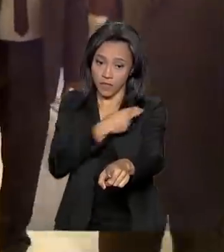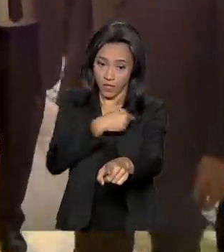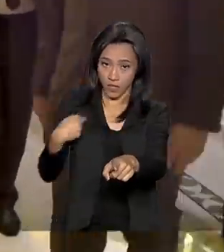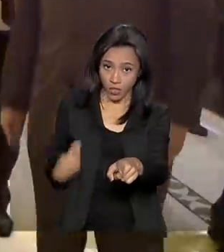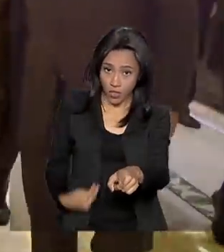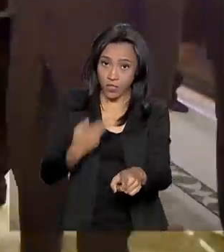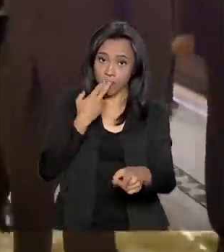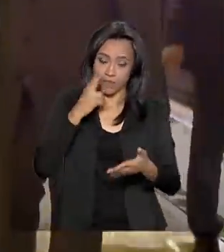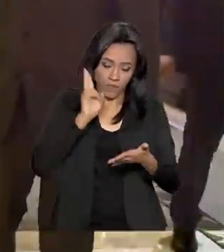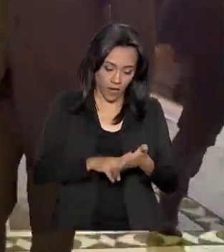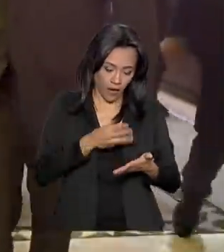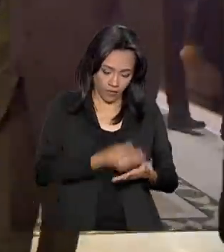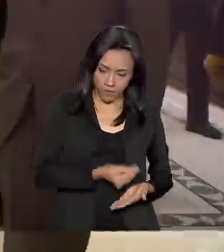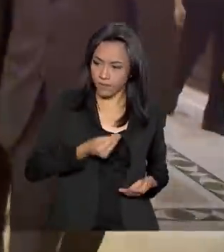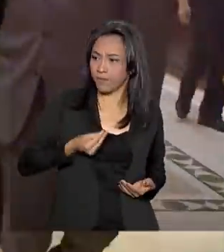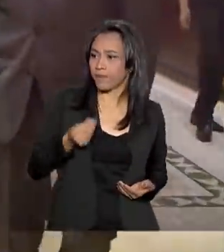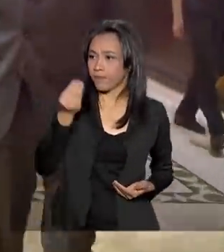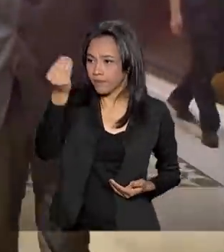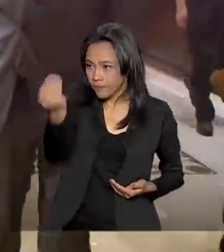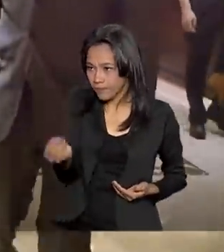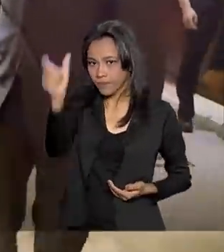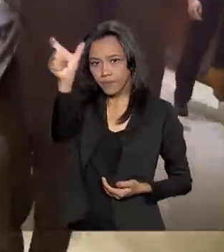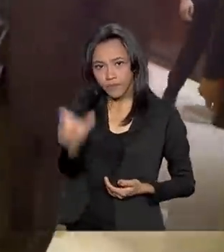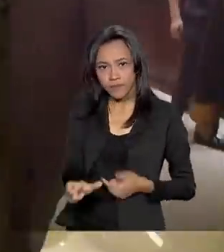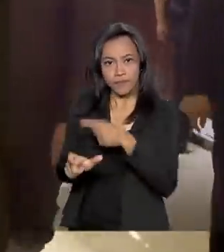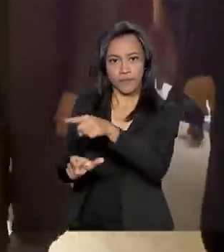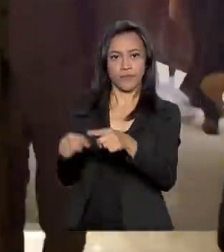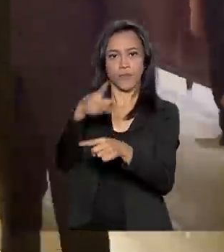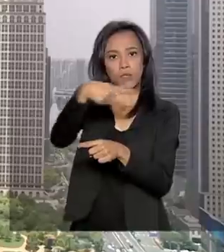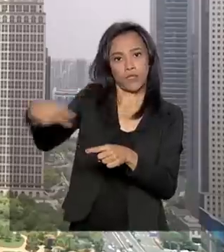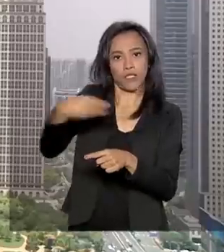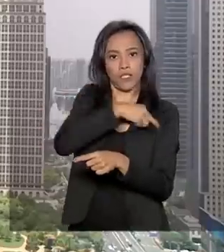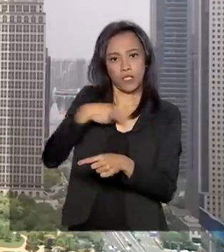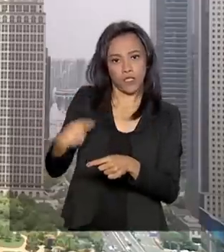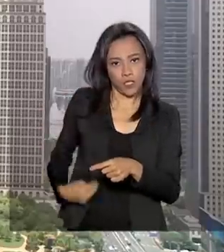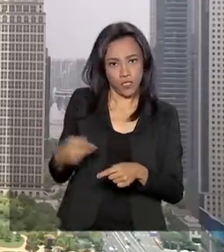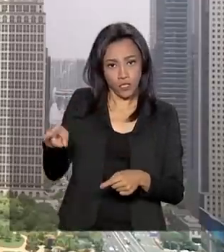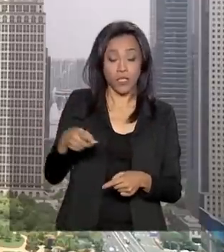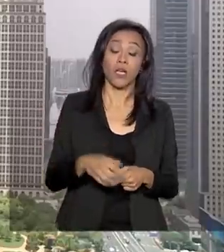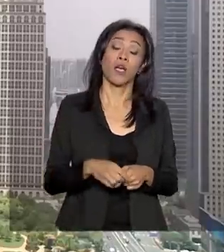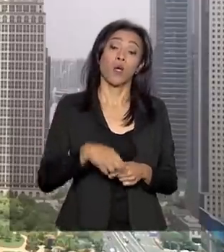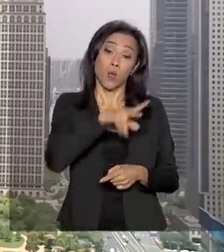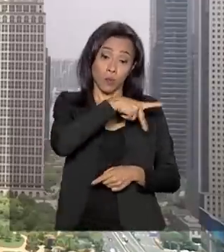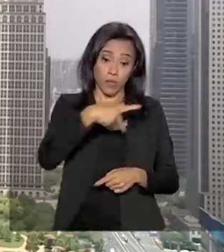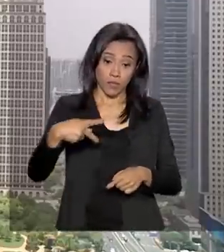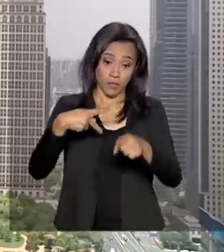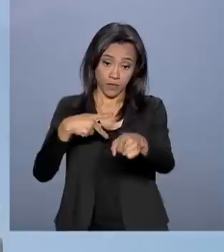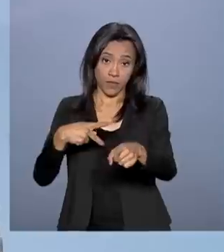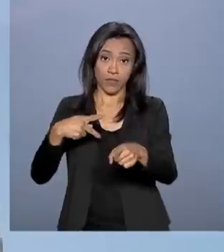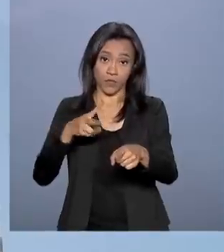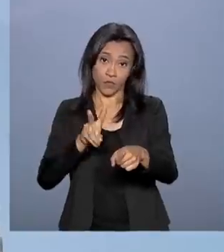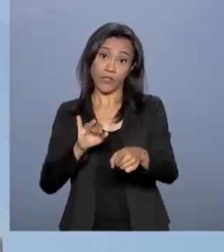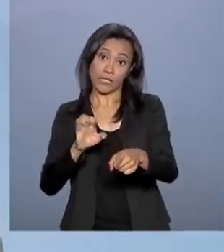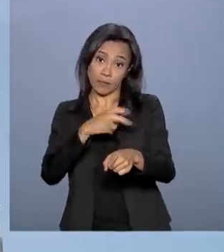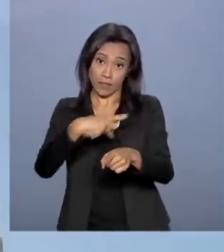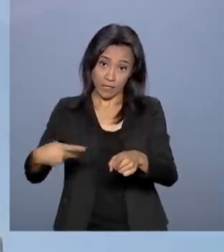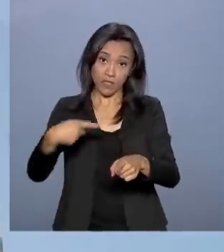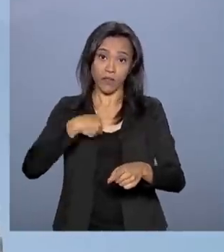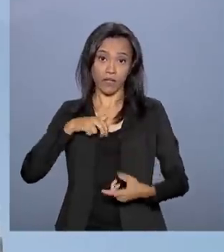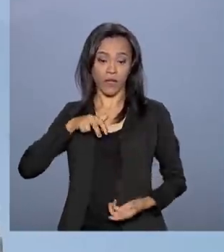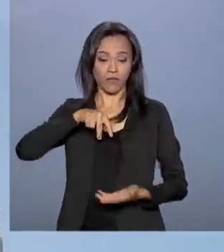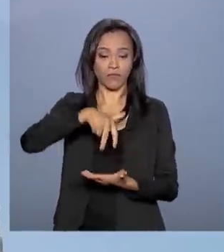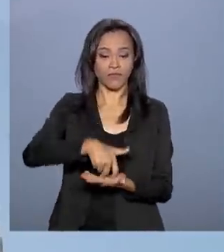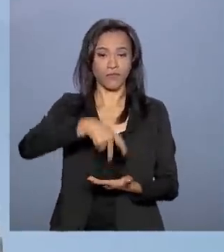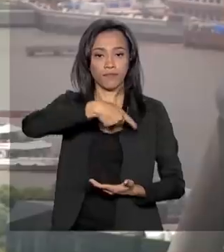carta do presidente Jair Bolsonaro ao presidente chinês Xi Jinping, Hamilton Mourão vai presidir a COSBAN, a Comissão Sino